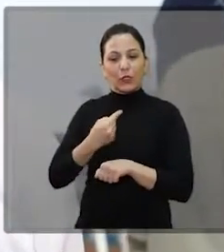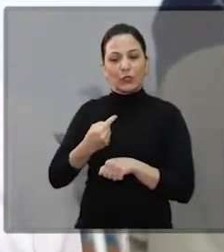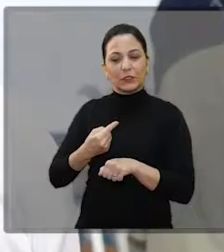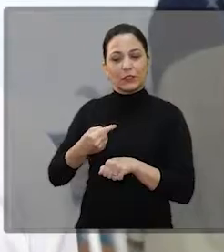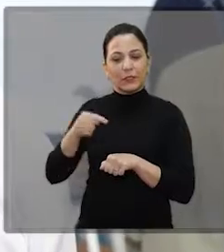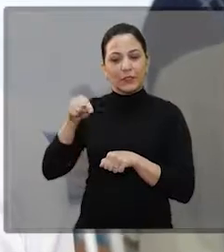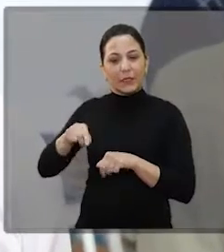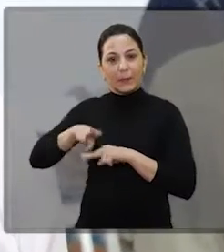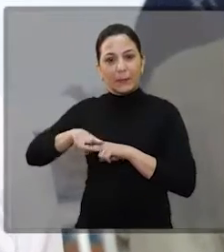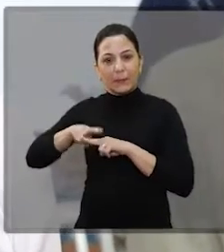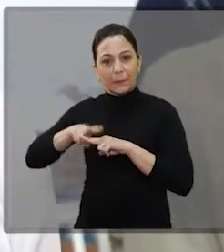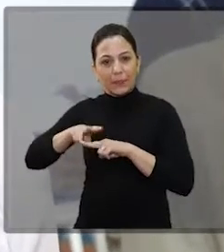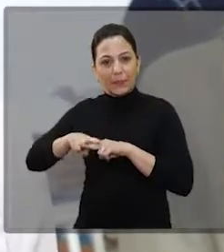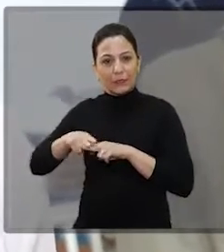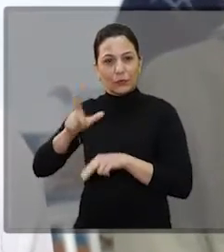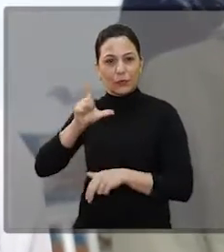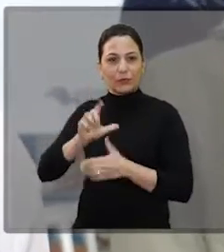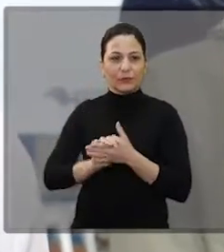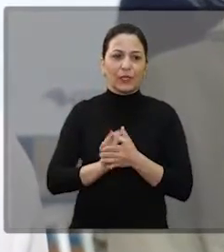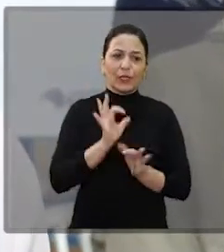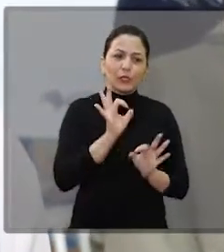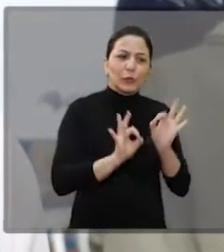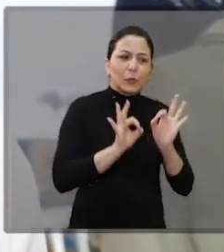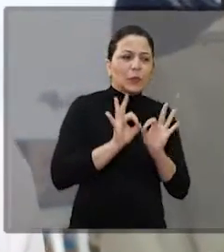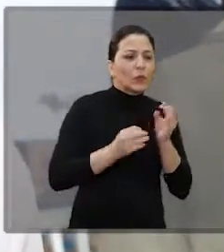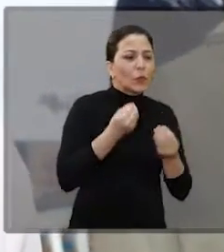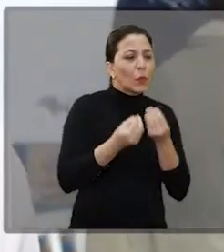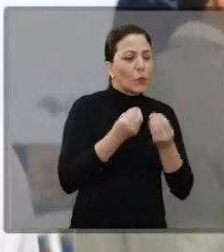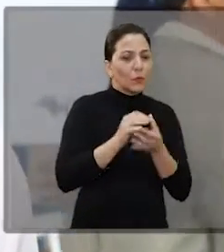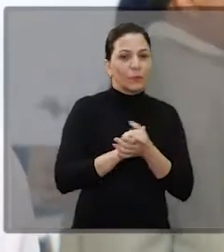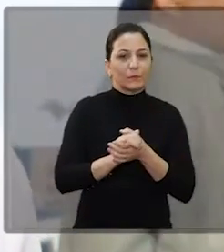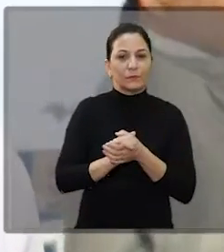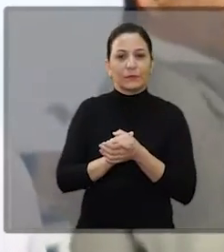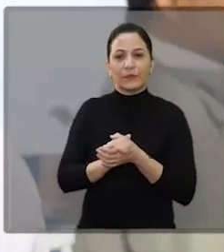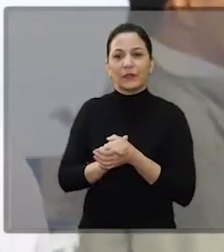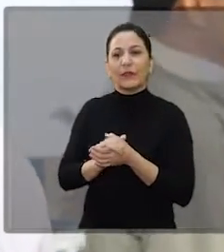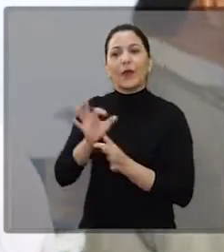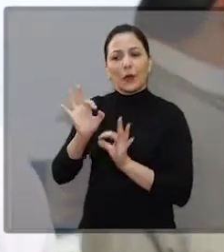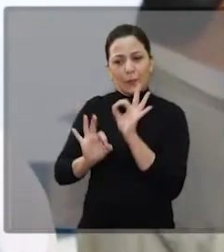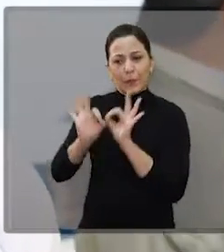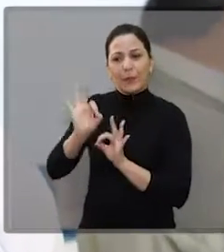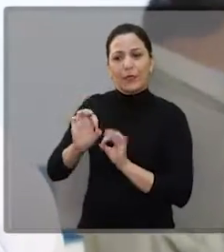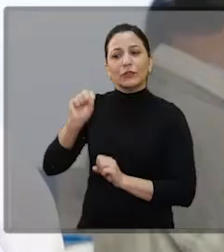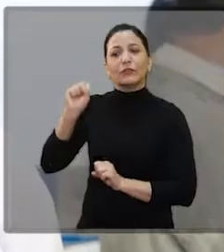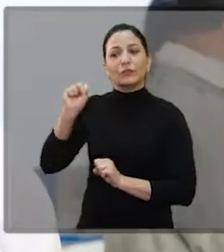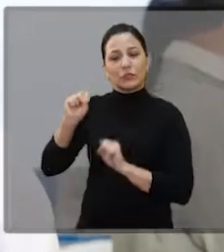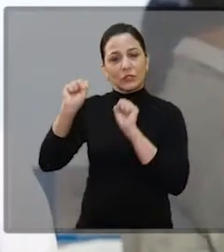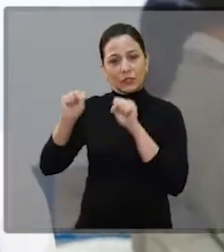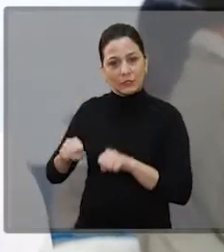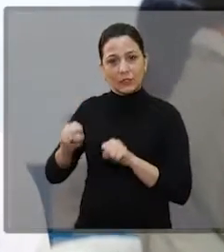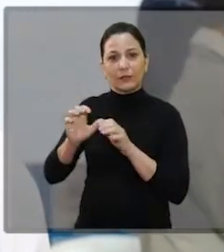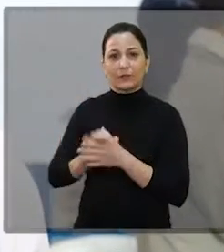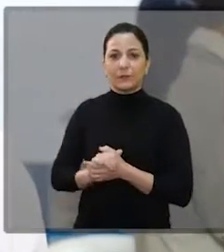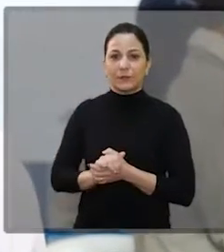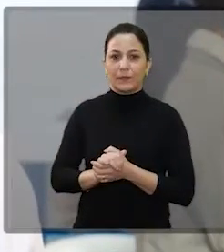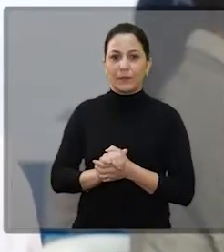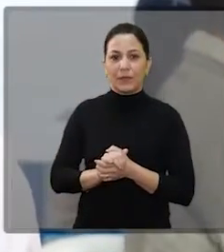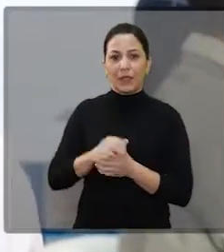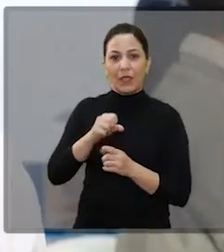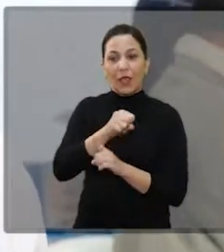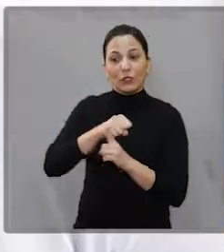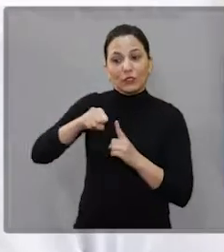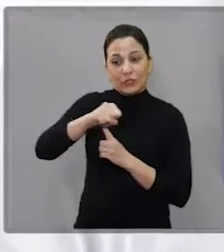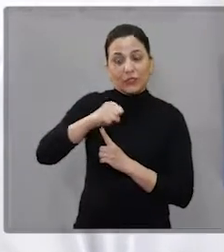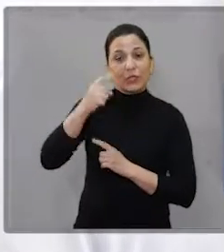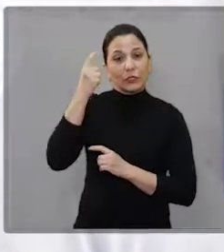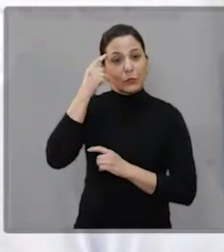de serviço para nós. E é o que está tendo aqui. E essa jornada está preparando para isso? Sem dúvida. É o caminho fundamental